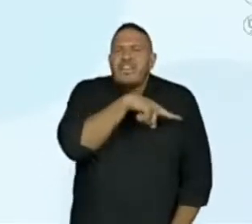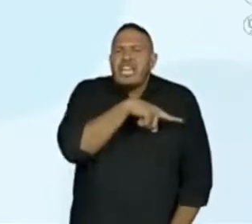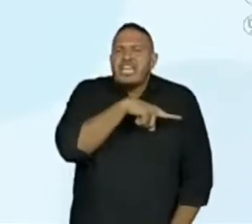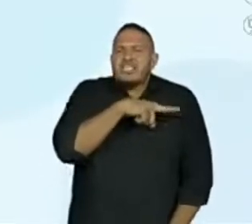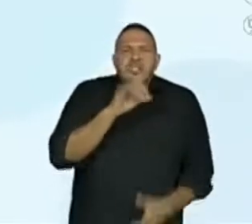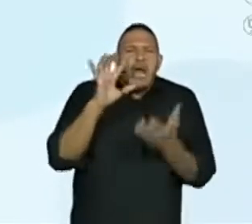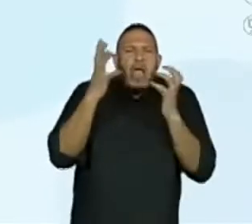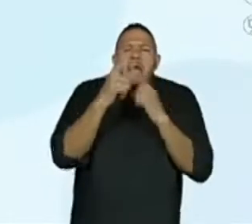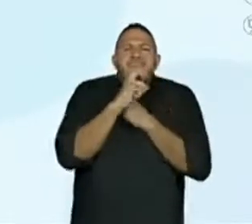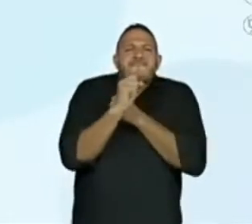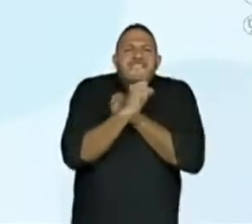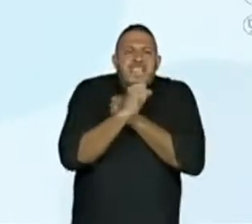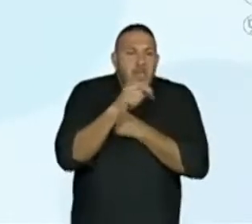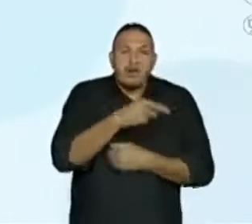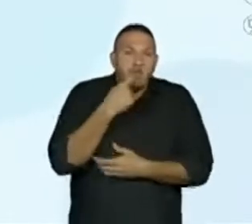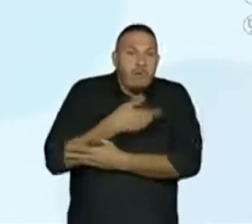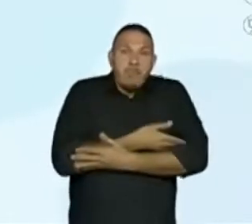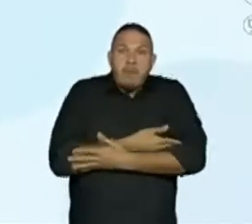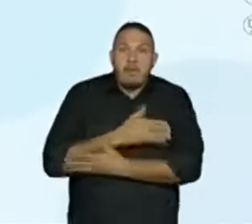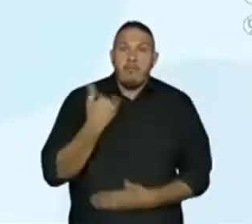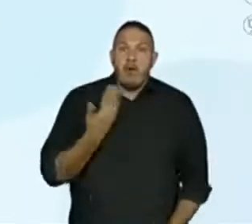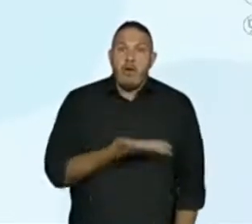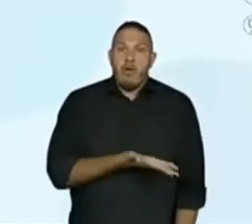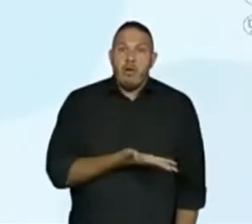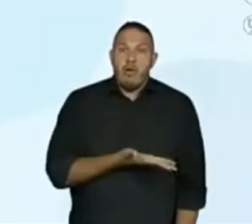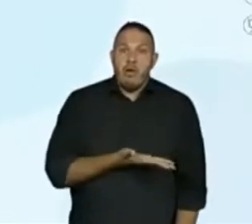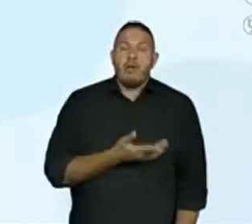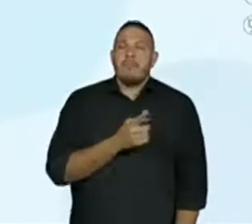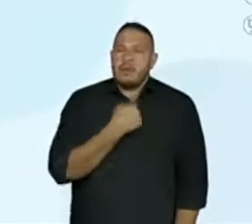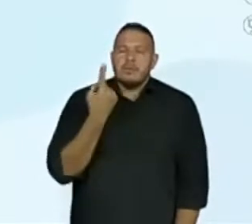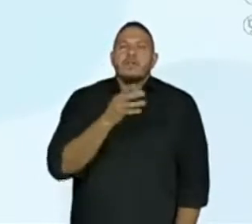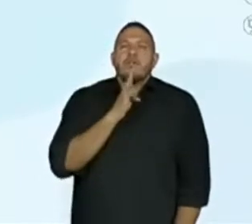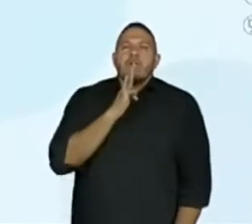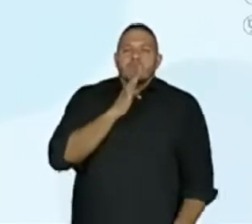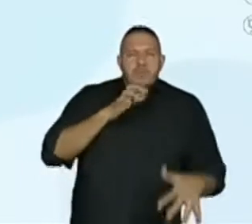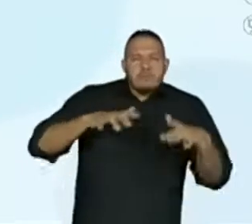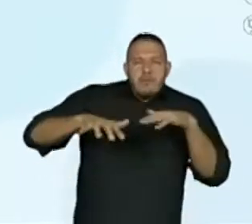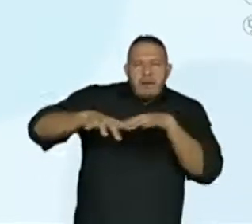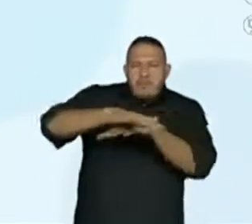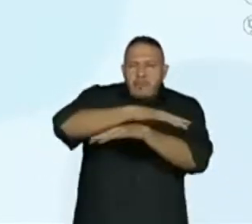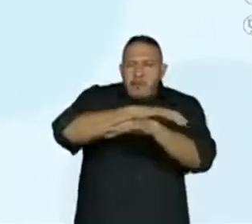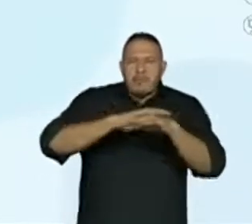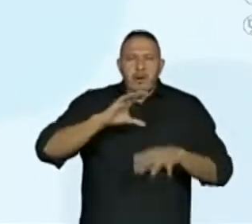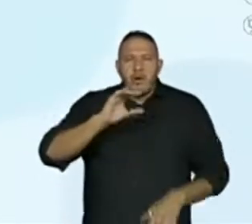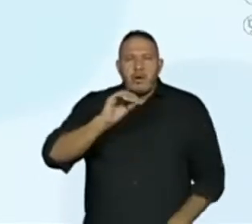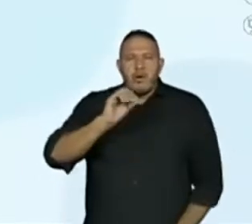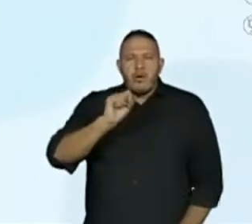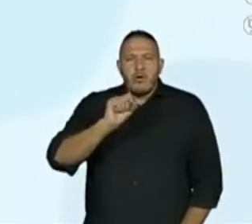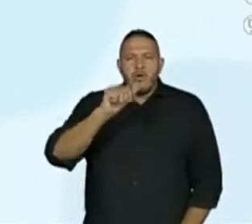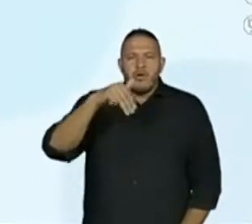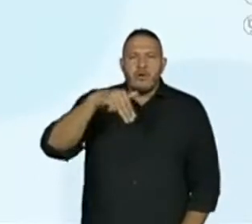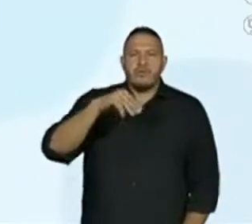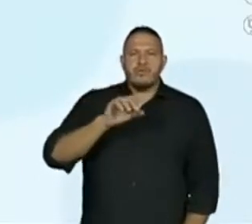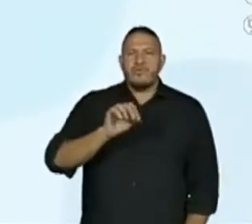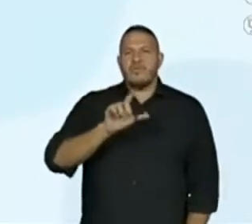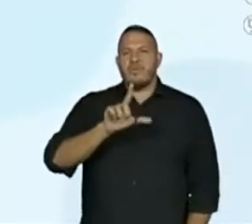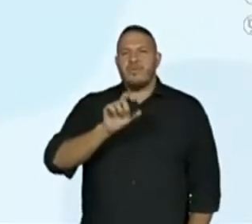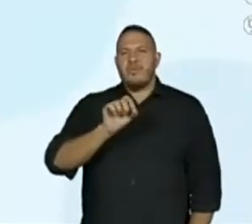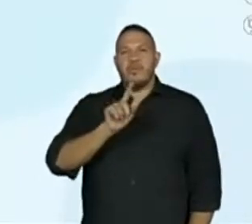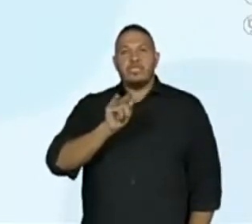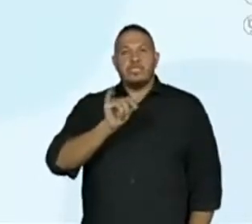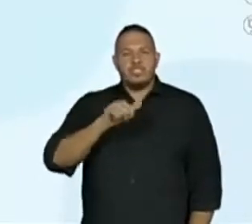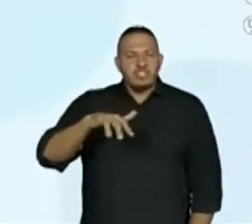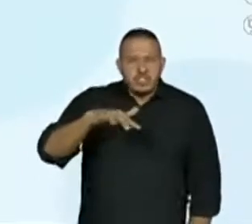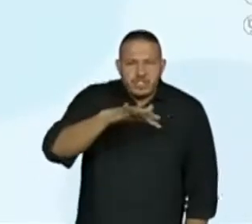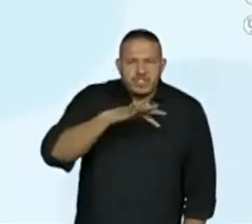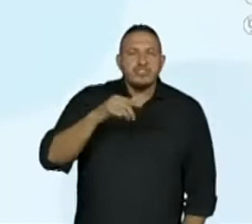climáticas para conhecer mais sobre a cosmologia indígena detalhamos a constelação do homem